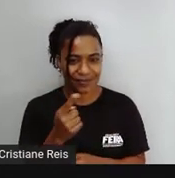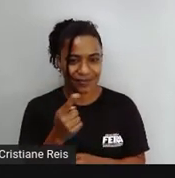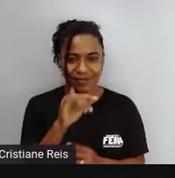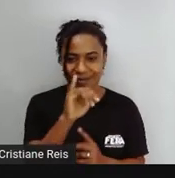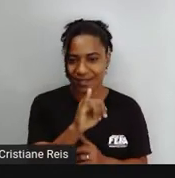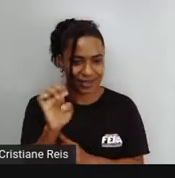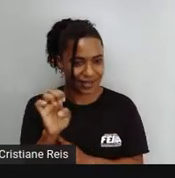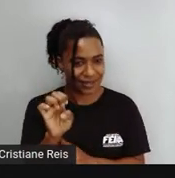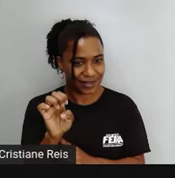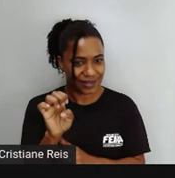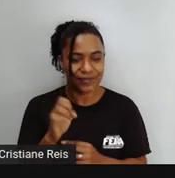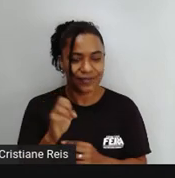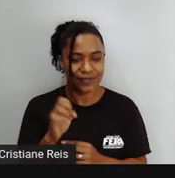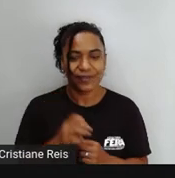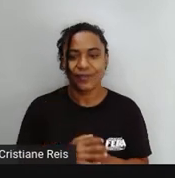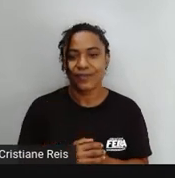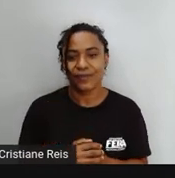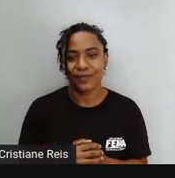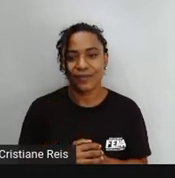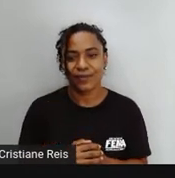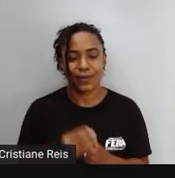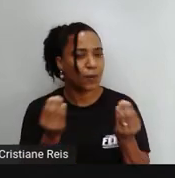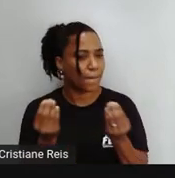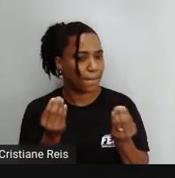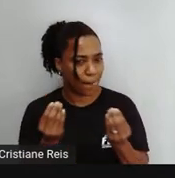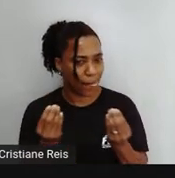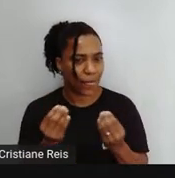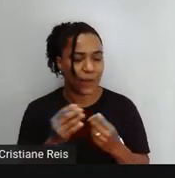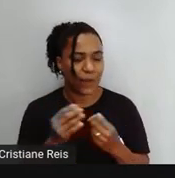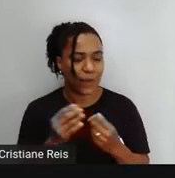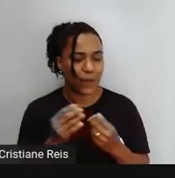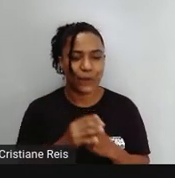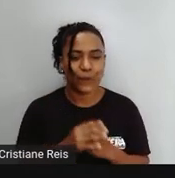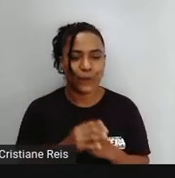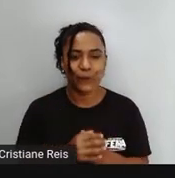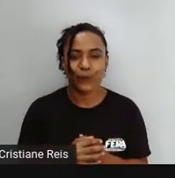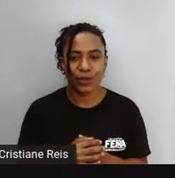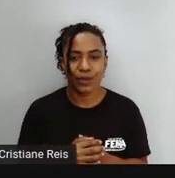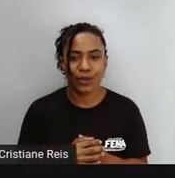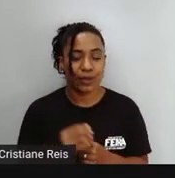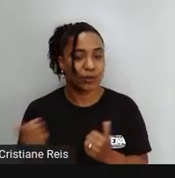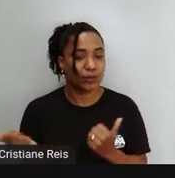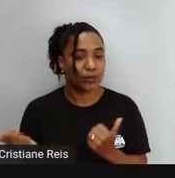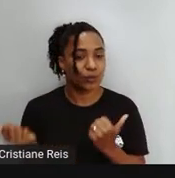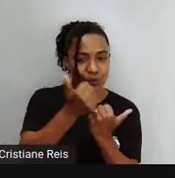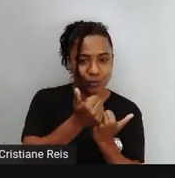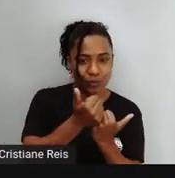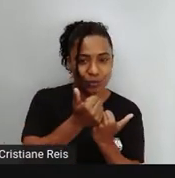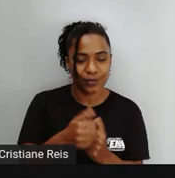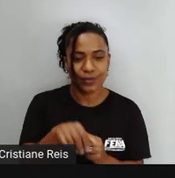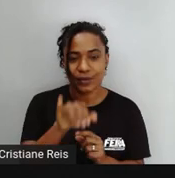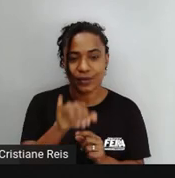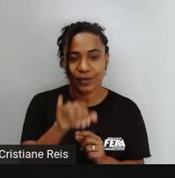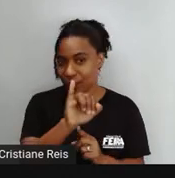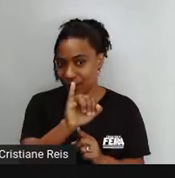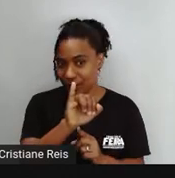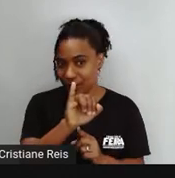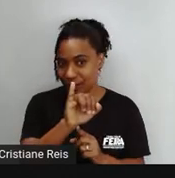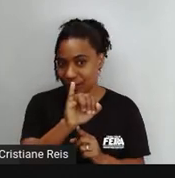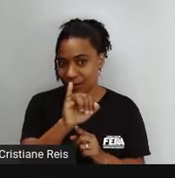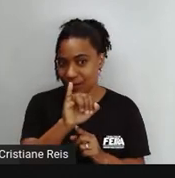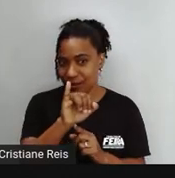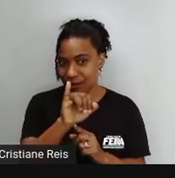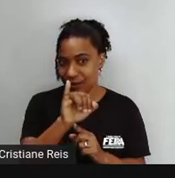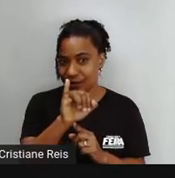Então o que é que vai acontecer Nessa situação? Vamos Substituir o I Por Y E depois